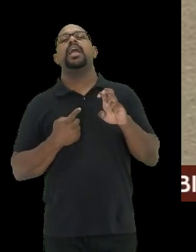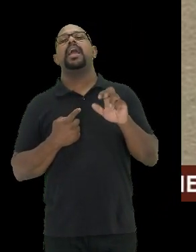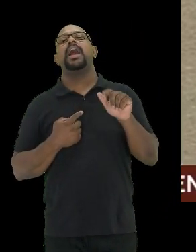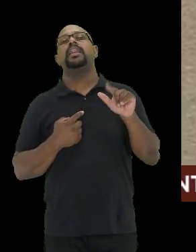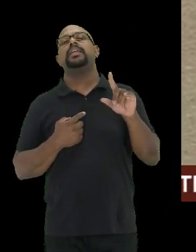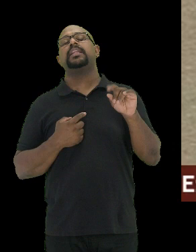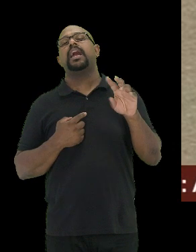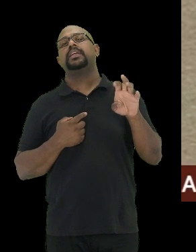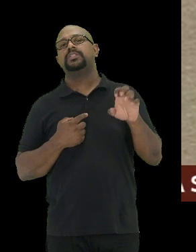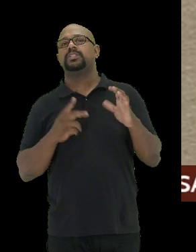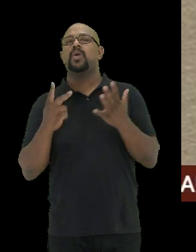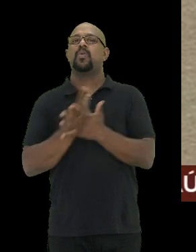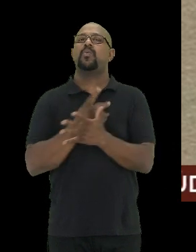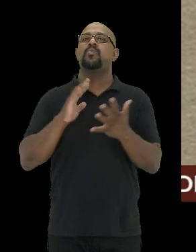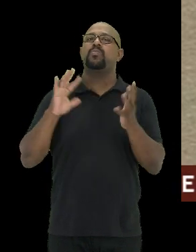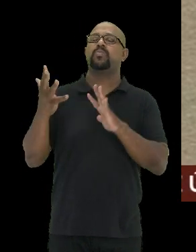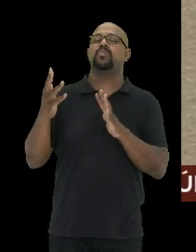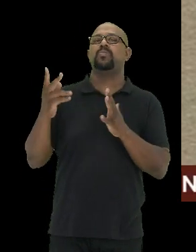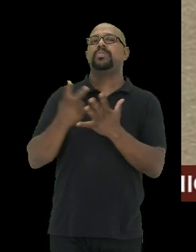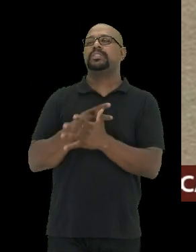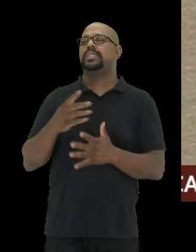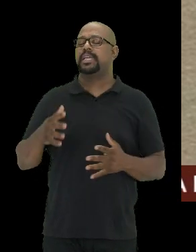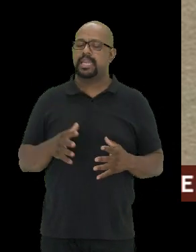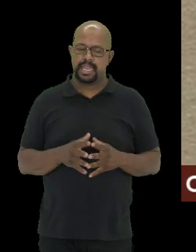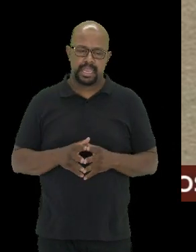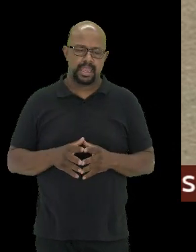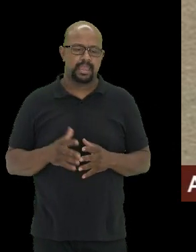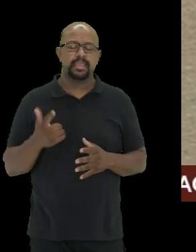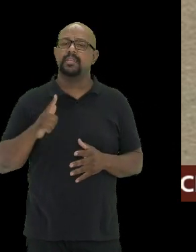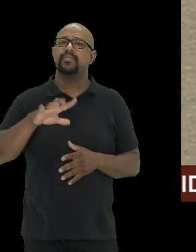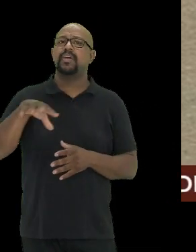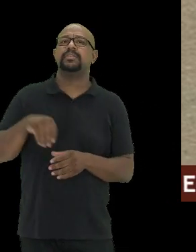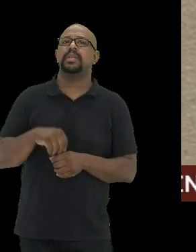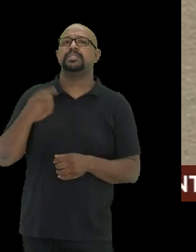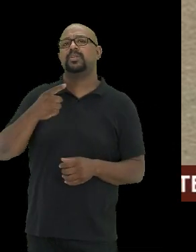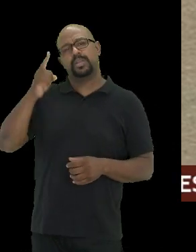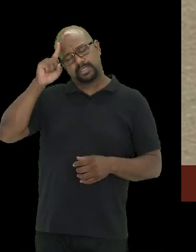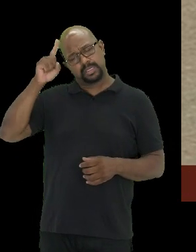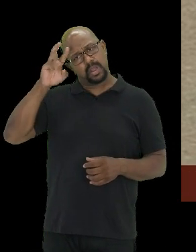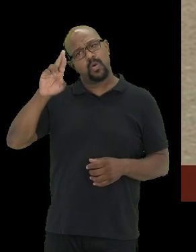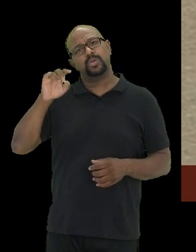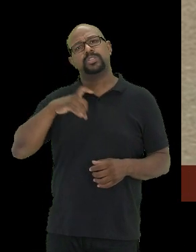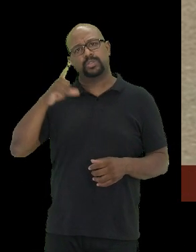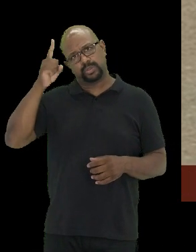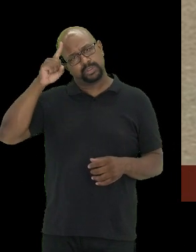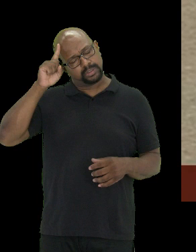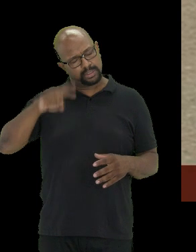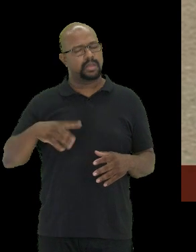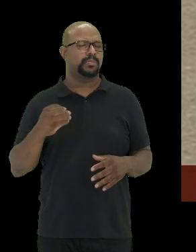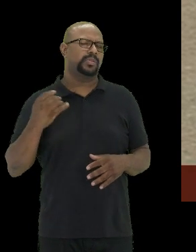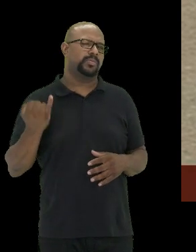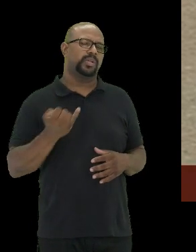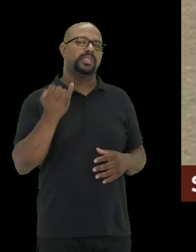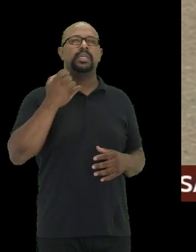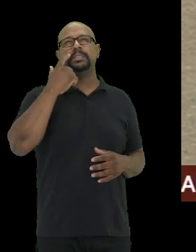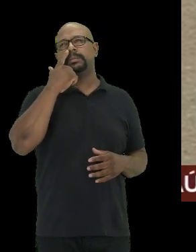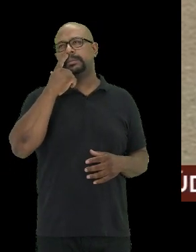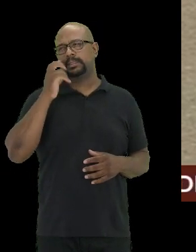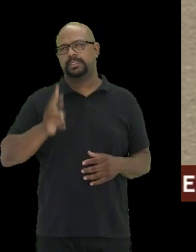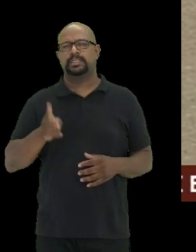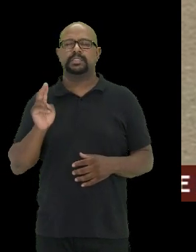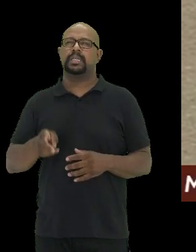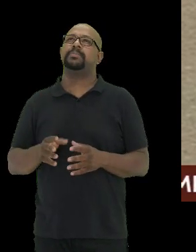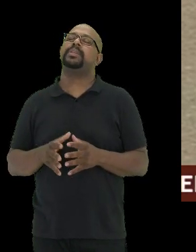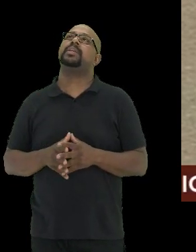distanciamento de algumas situações que nem fazem parte da nossa rotina, do nosso dia a Uma coisa muito importante desde sempre